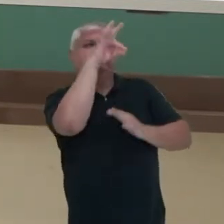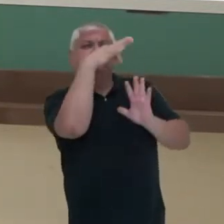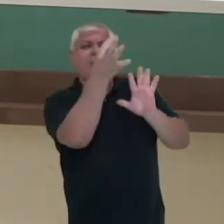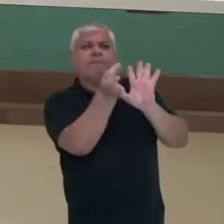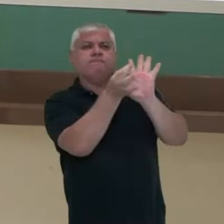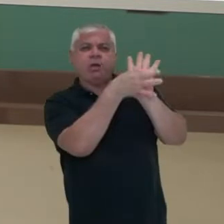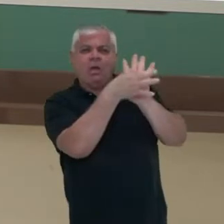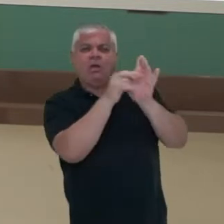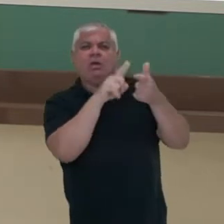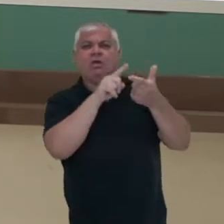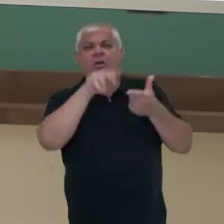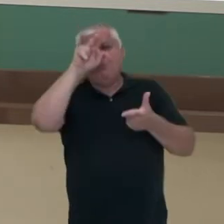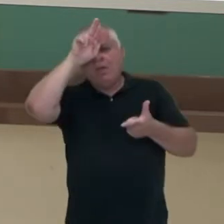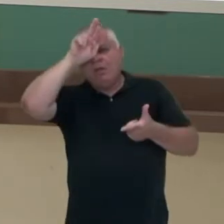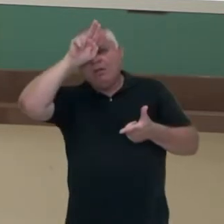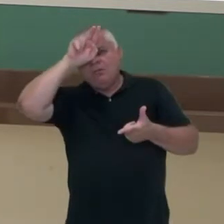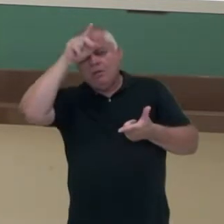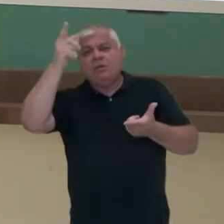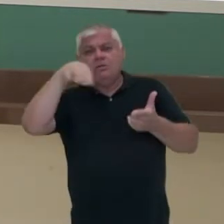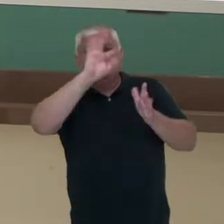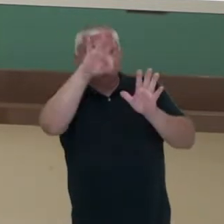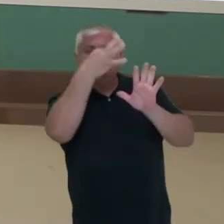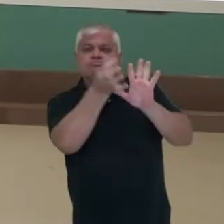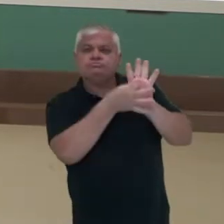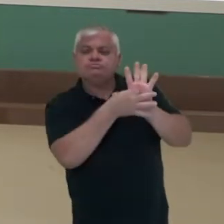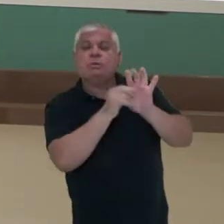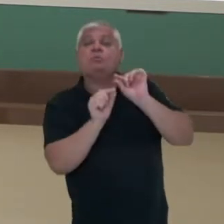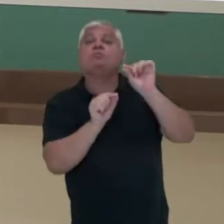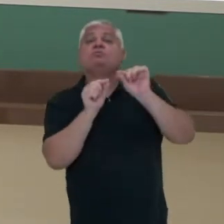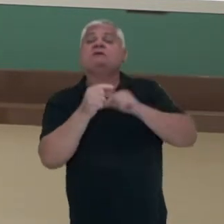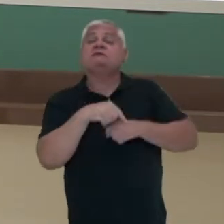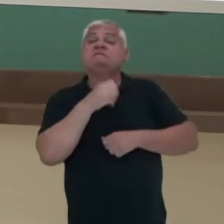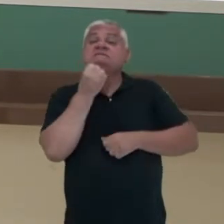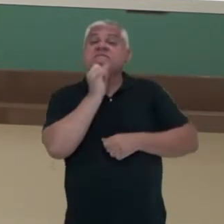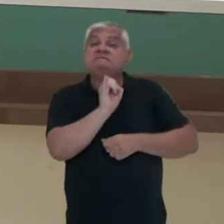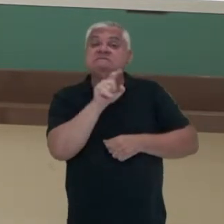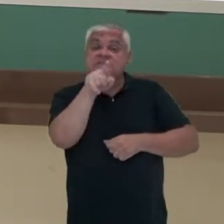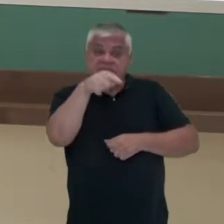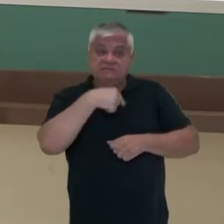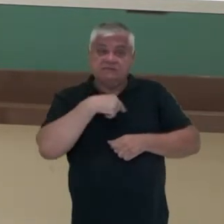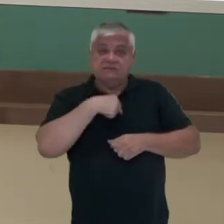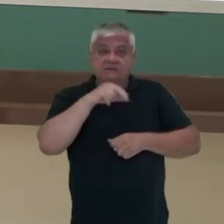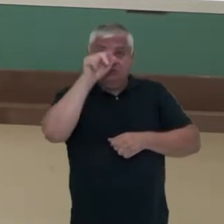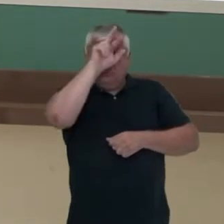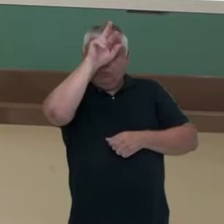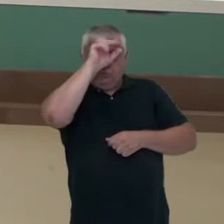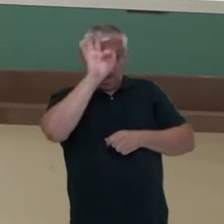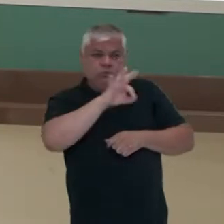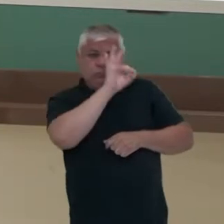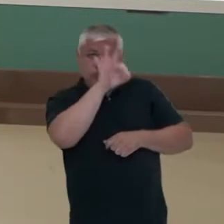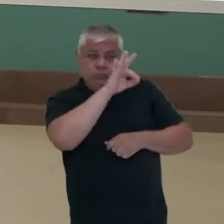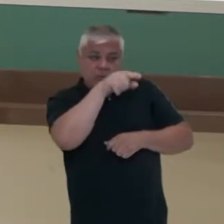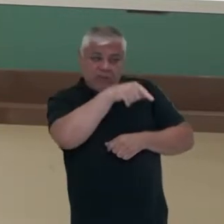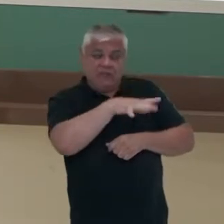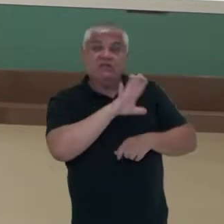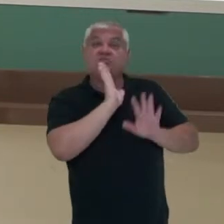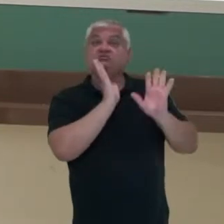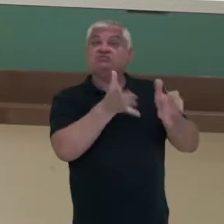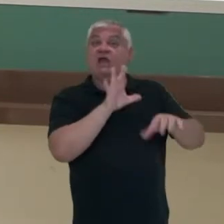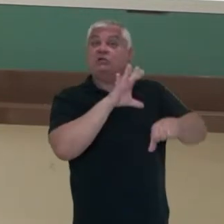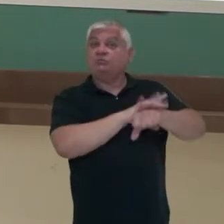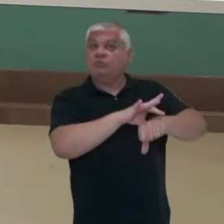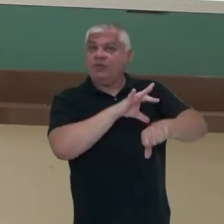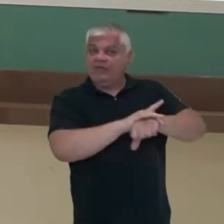barbeiro, assim chamado popularmente. Se ele estiver ali com o tripanossoma cruzi, o